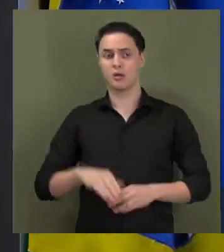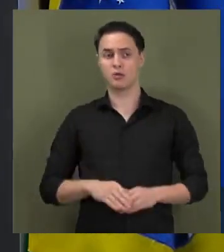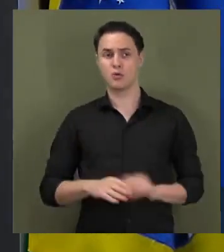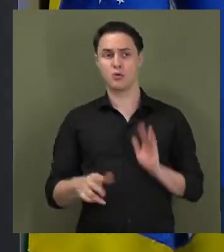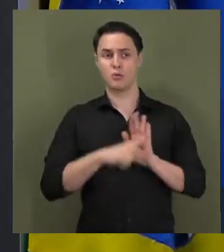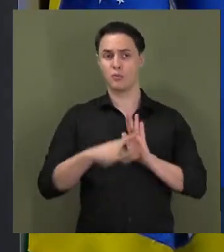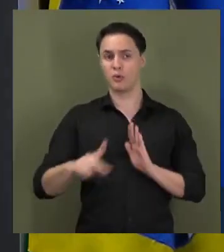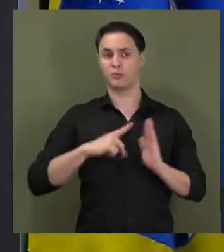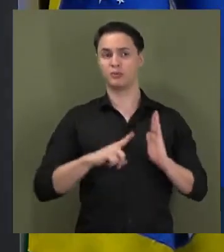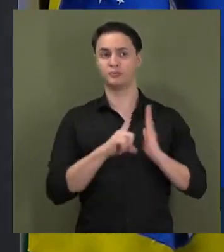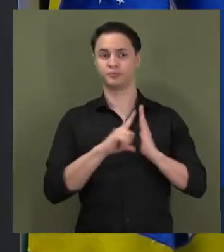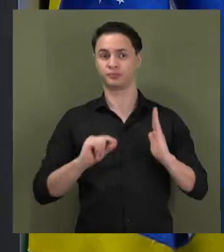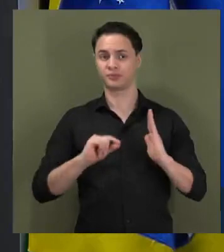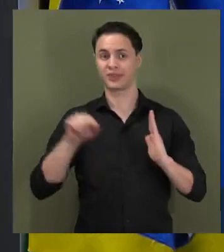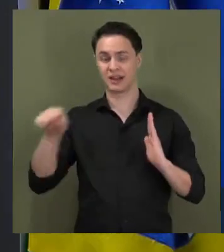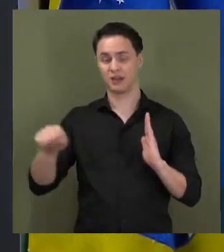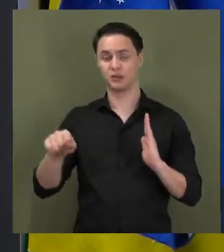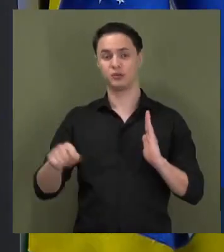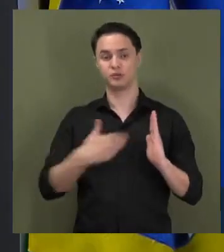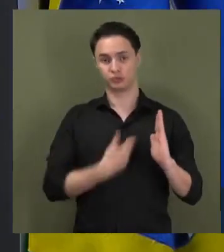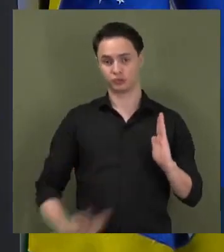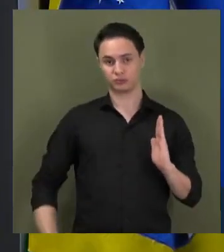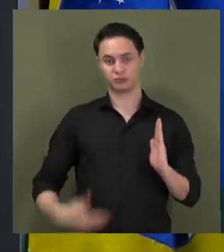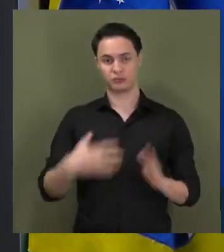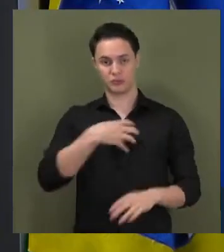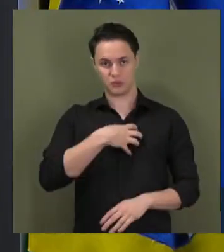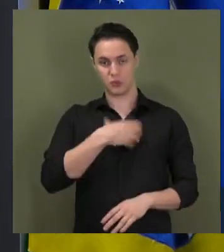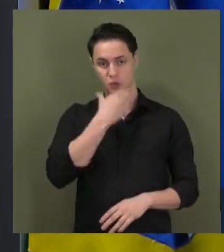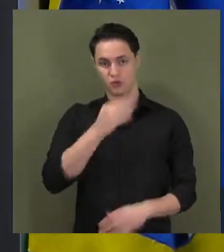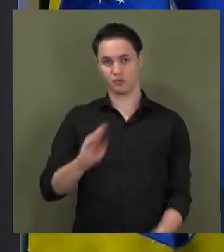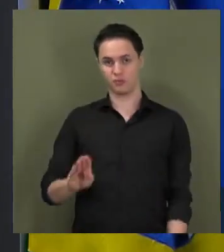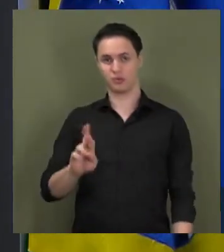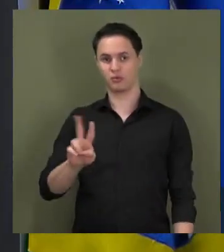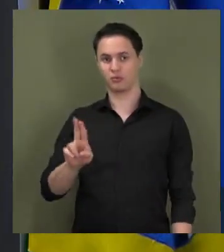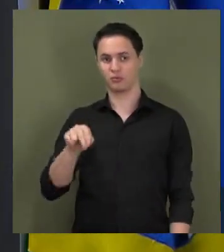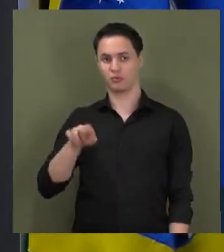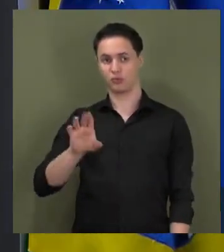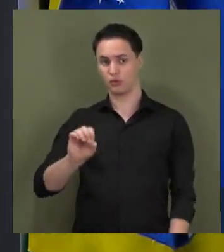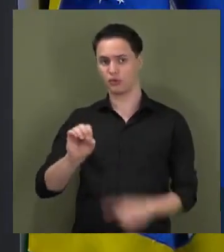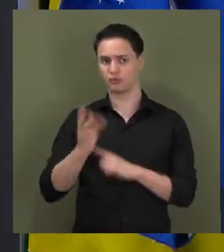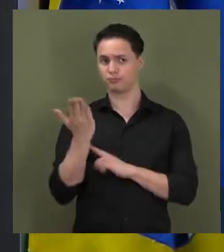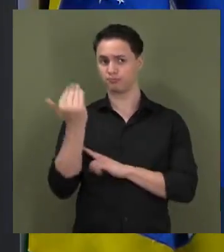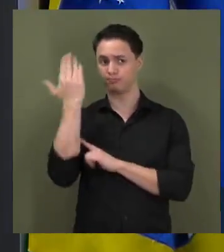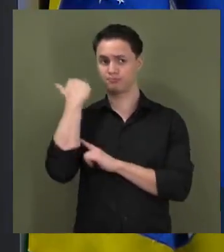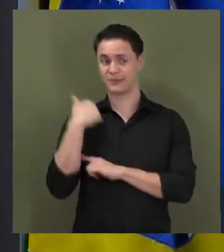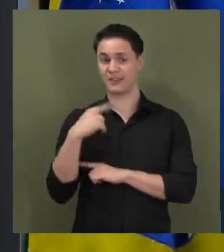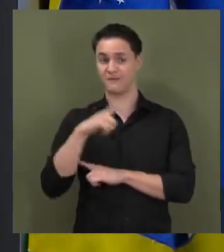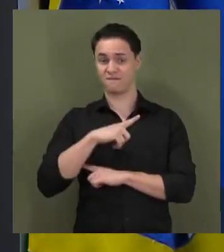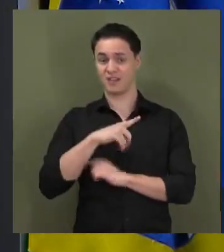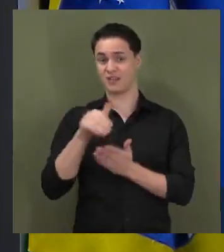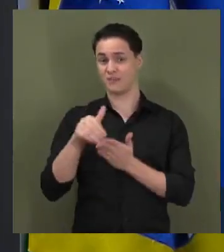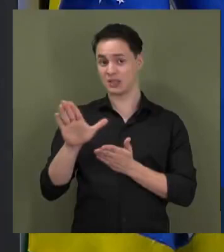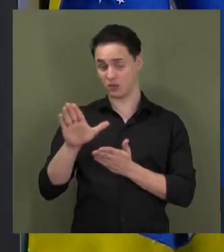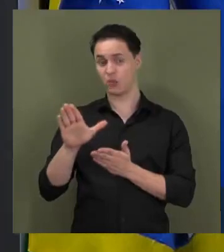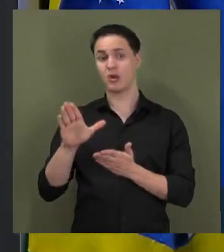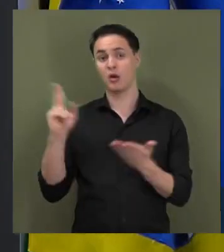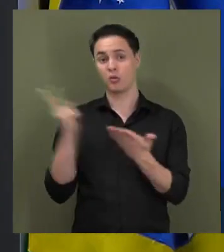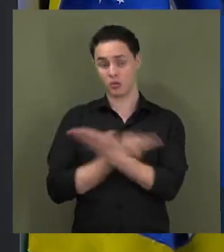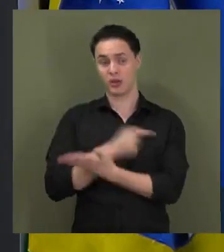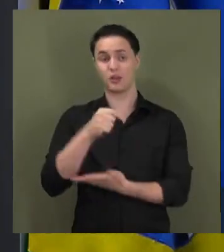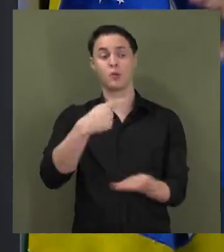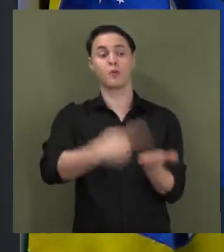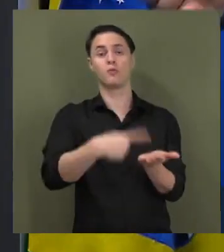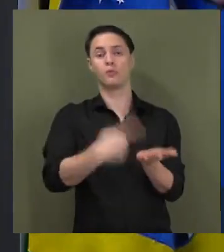Casa Civil do governo da Bahia, Bruno Dauster, que foi na época demitido, também confirmou